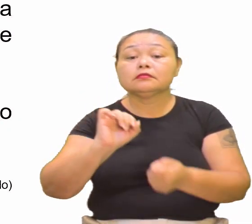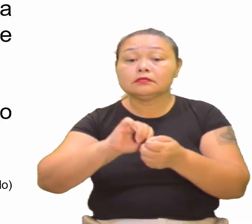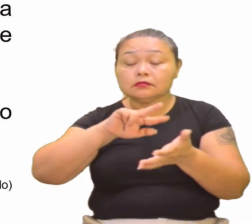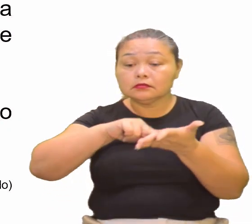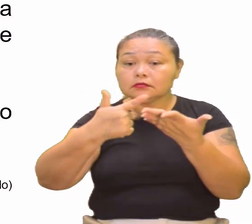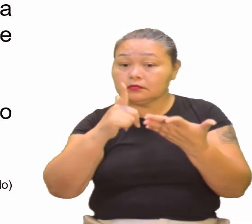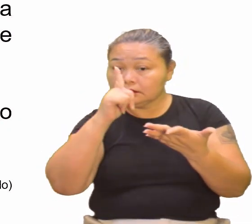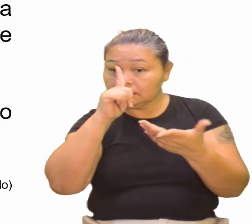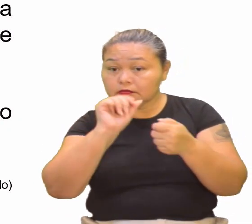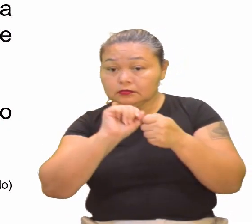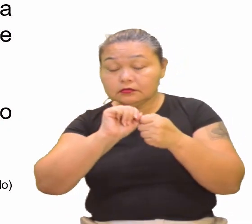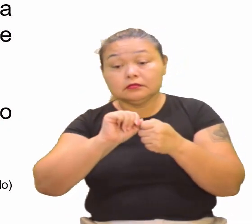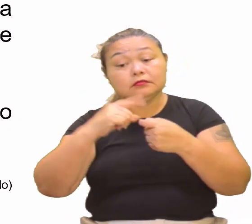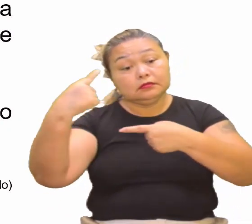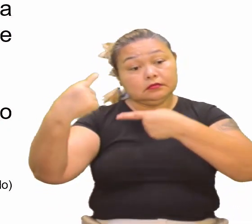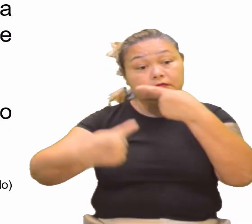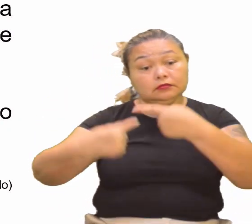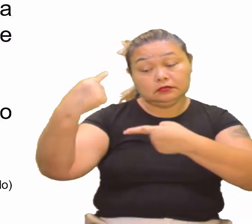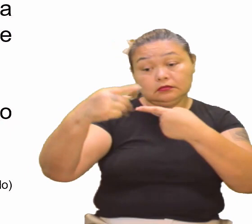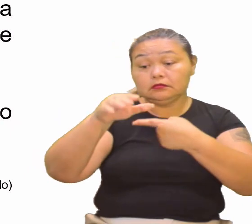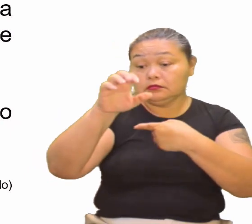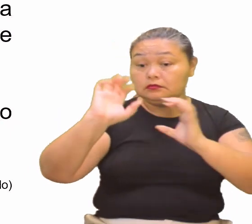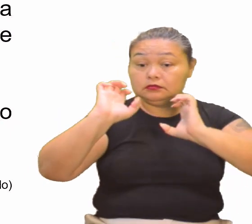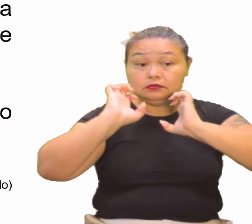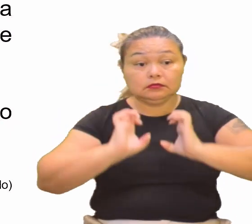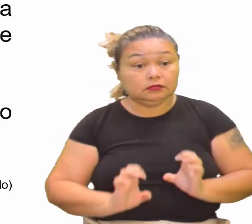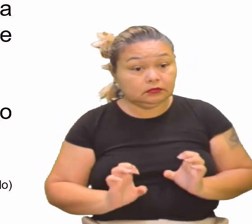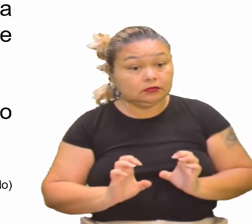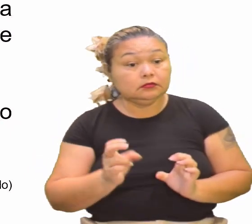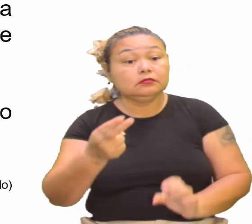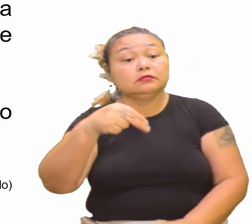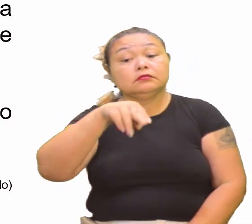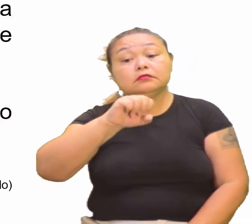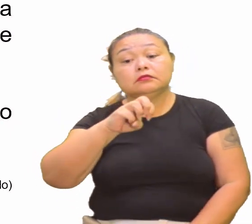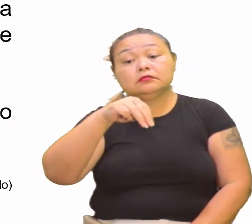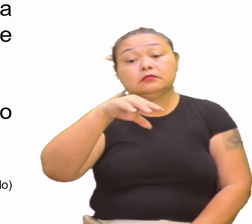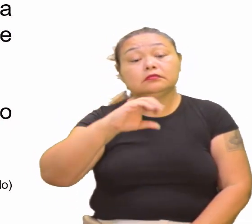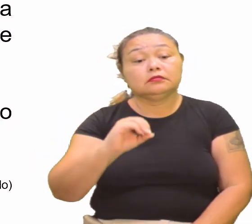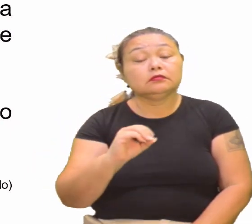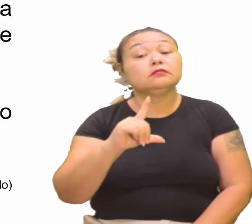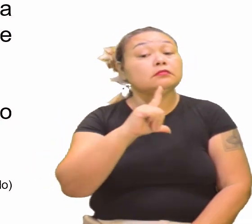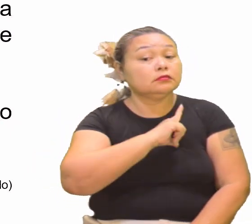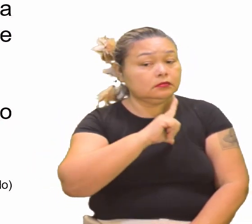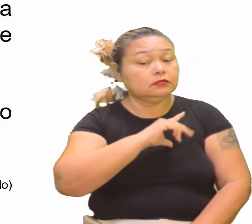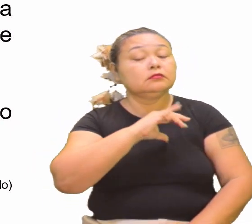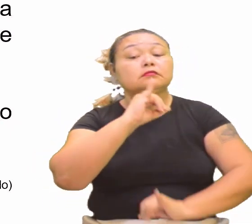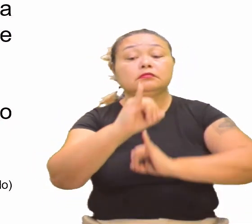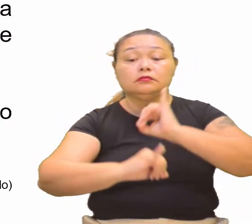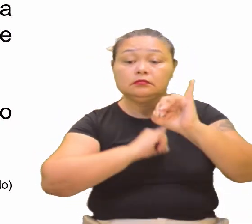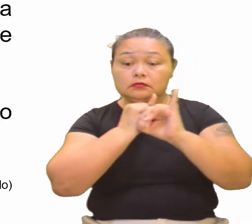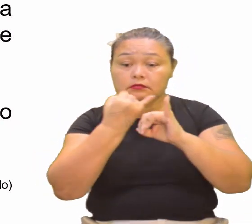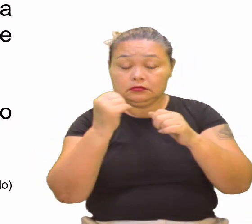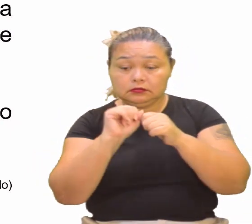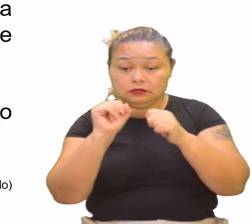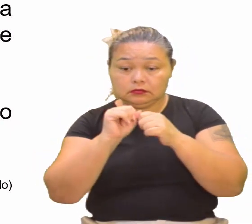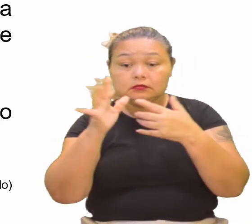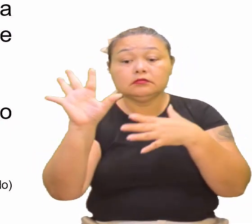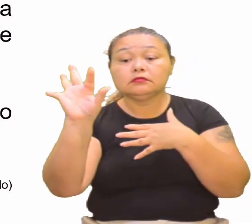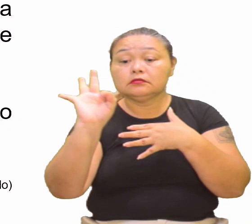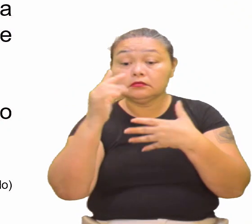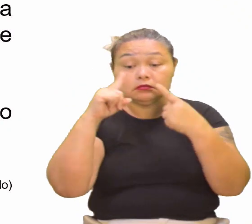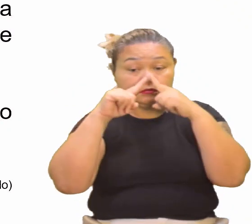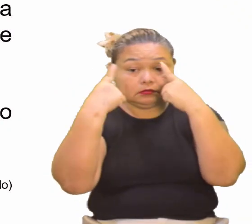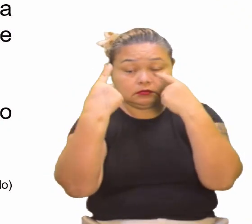e ética nicômico, inclusive, gente, se vocês puderem, tem na internet de PDF, muito interessante